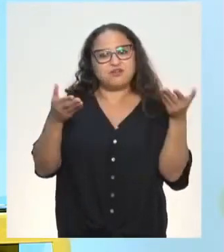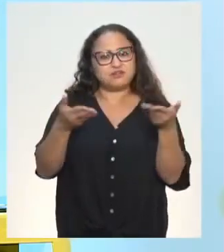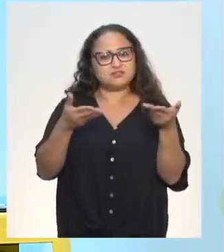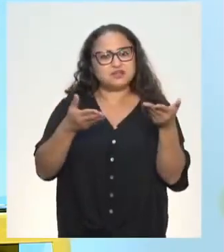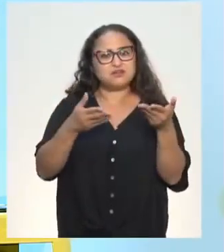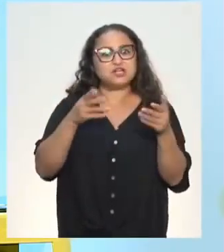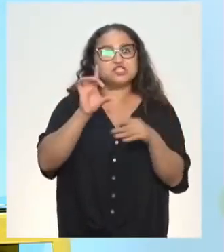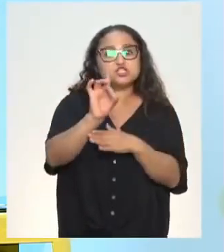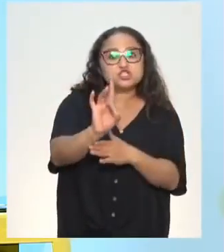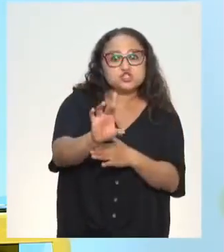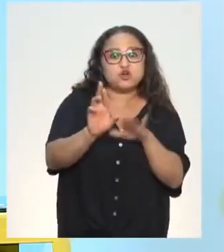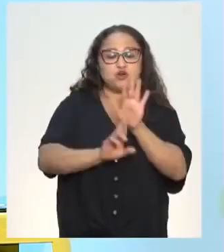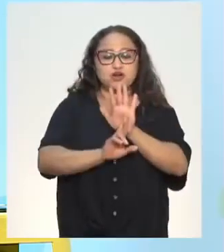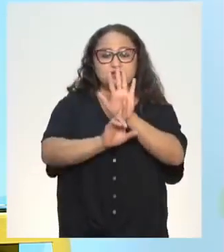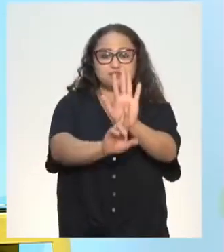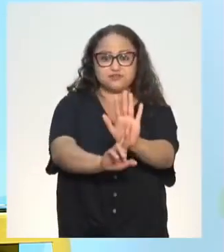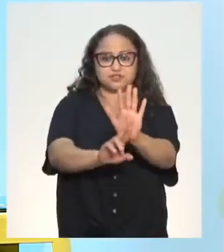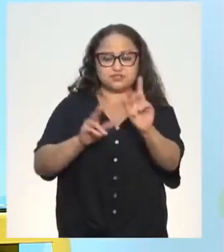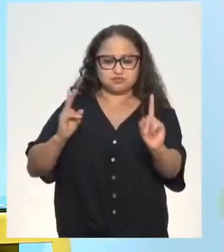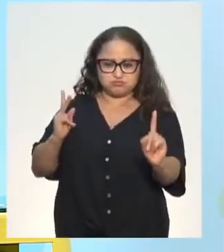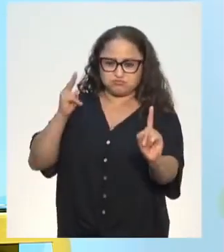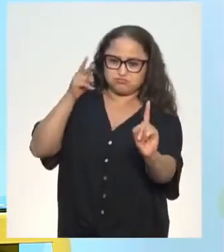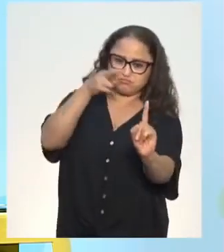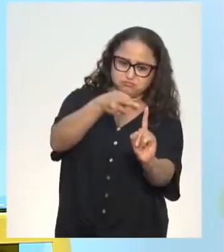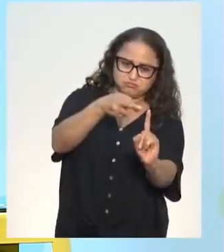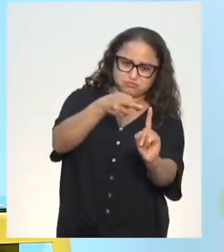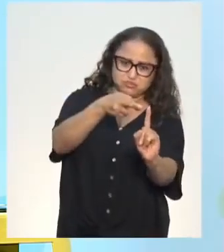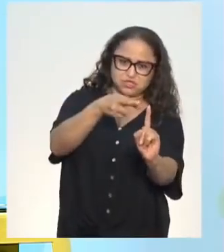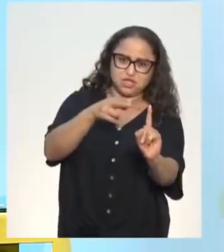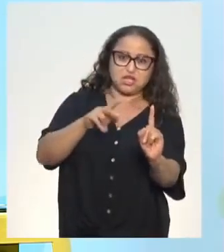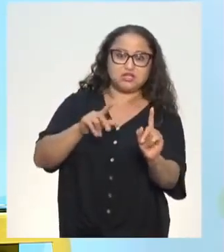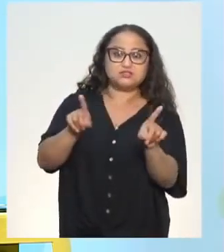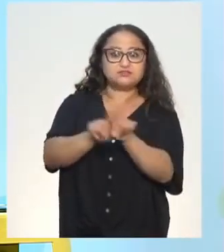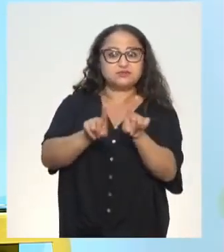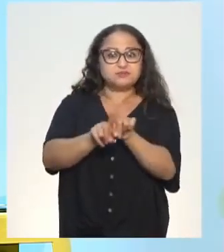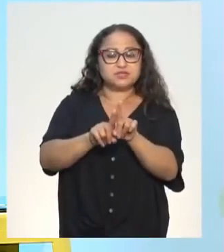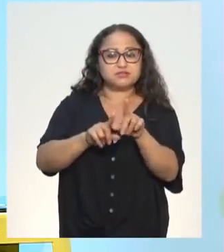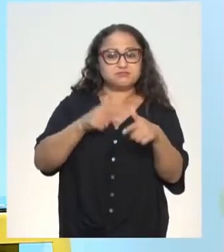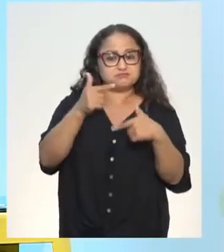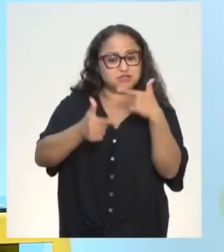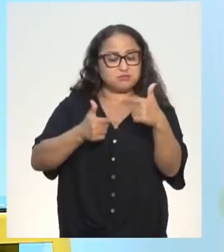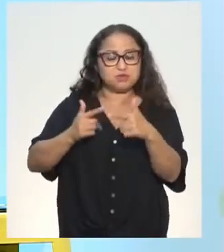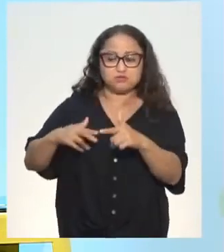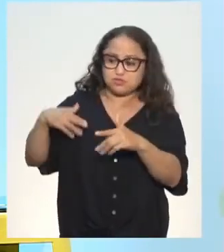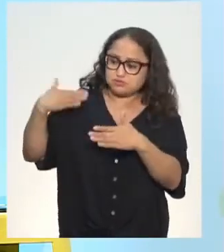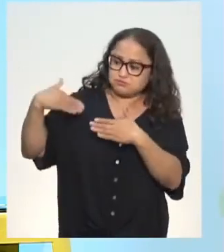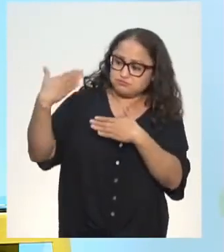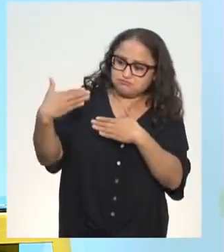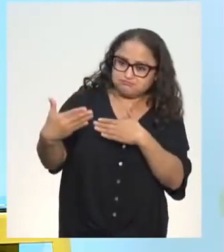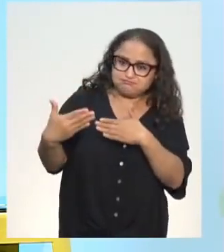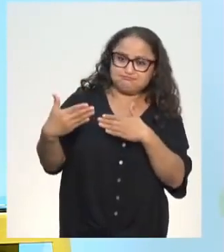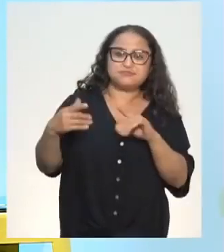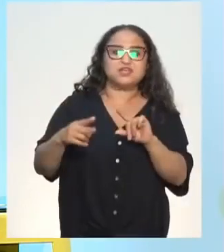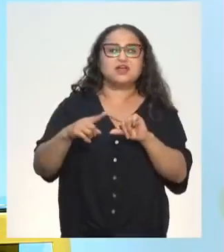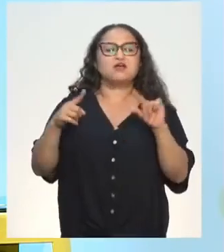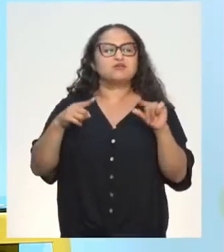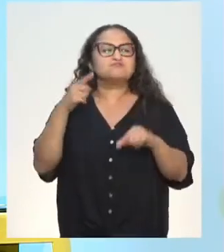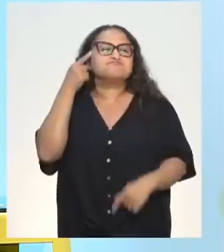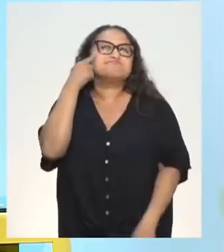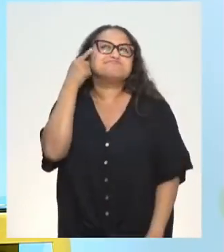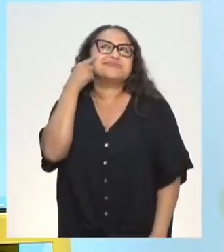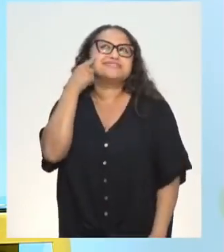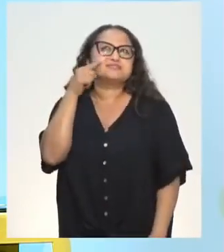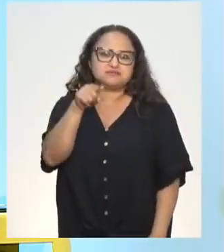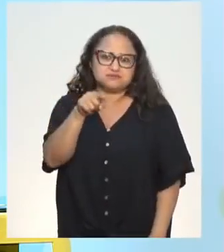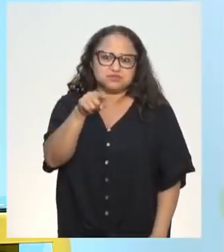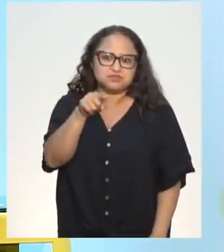trabalhou só a referencial. A gente nem trabalhou a sequencial, embora elas apareçam aí. Vou deixar para vocês irem pensando